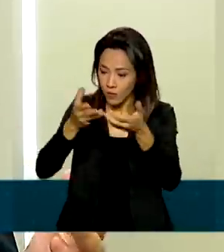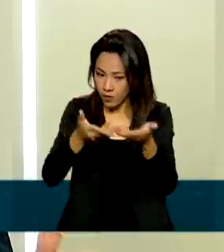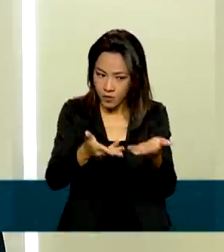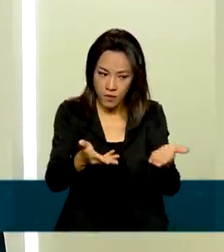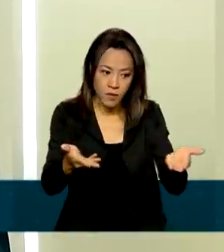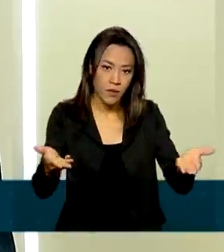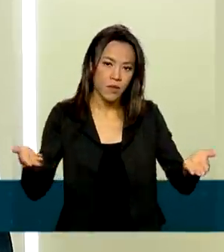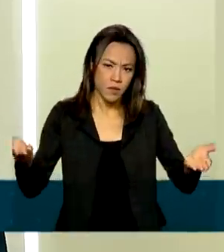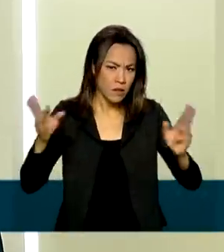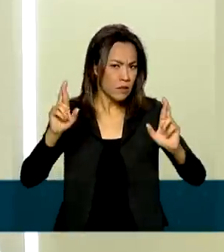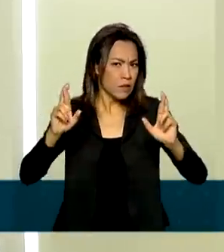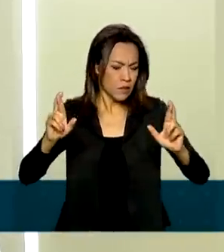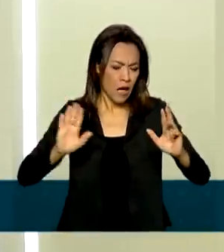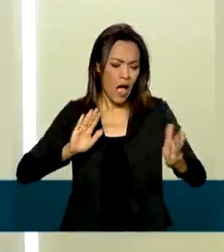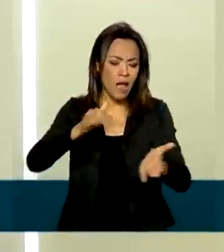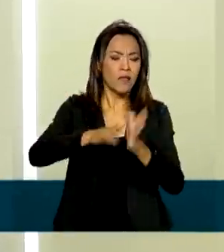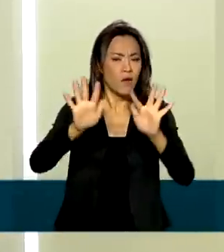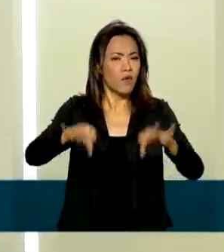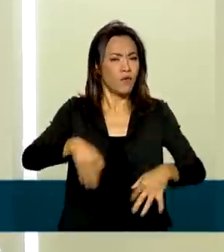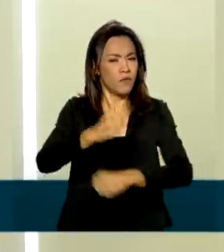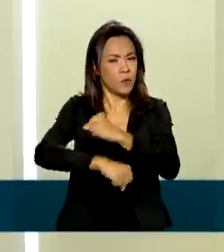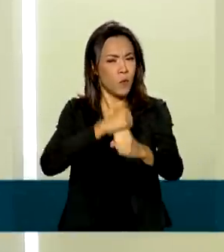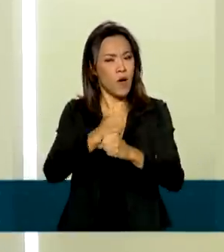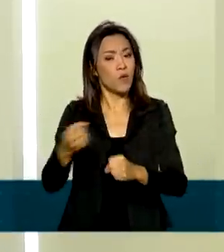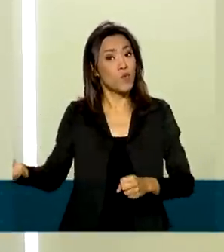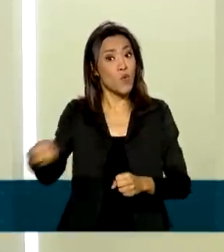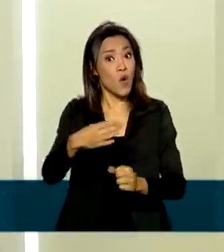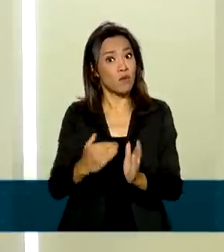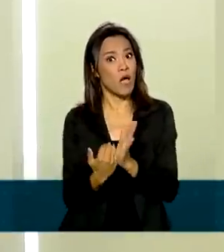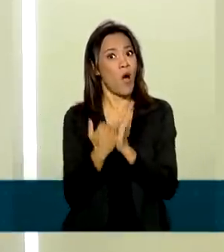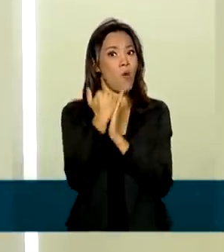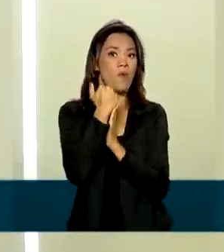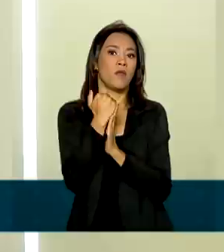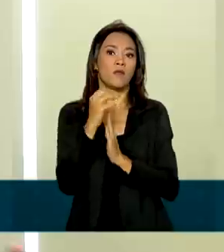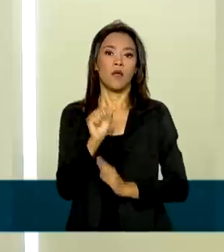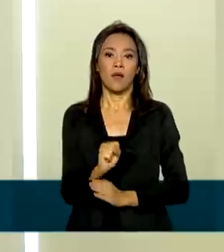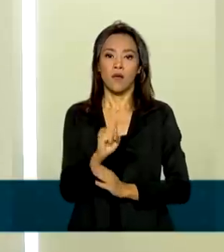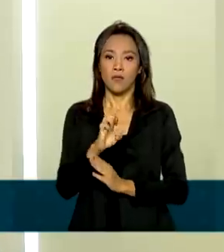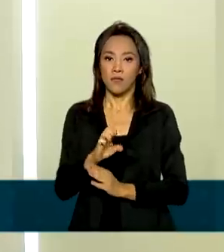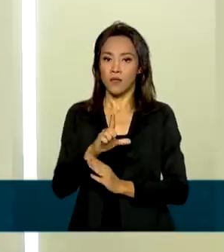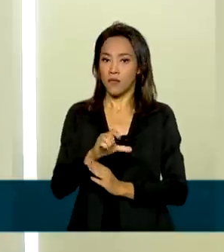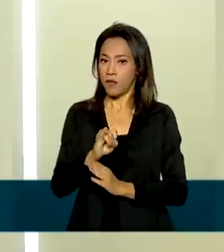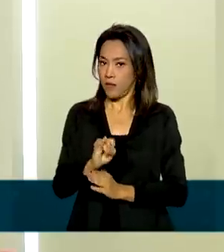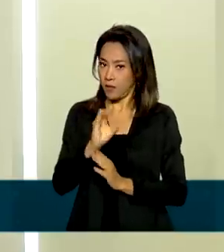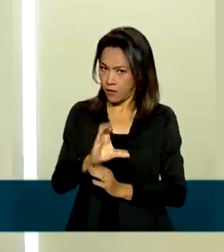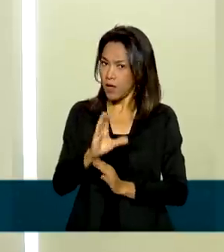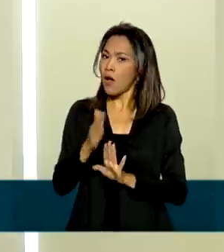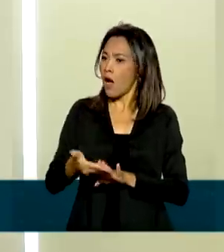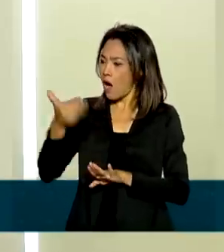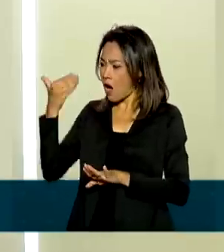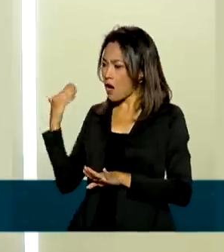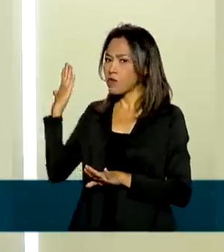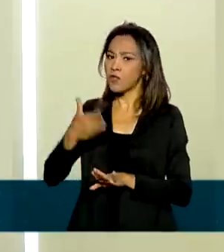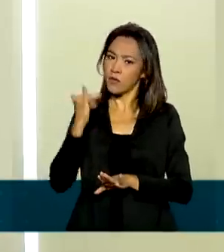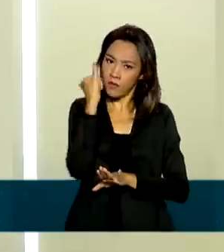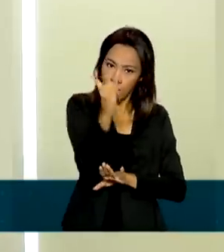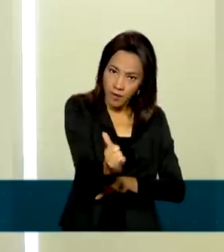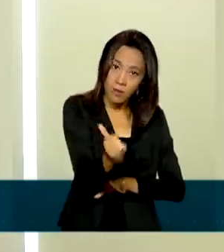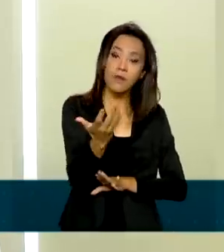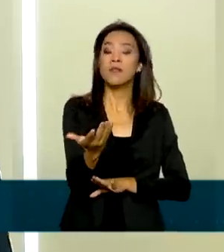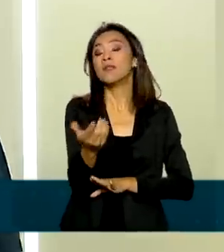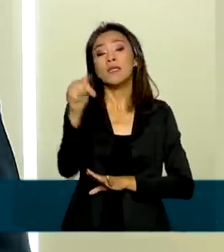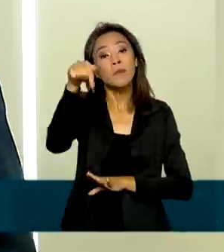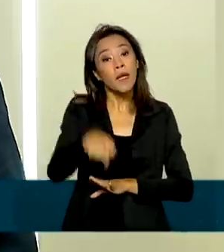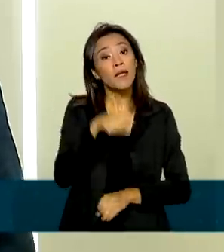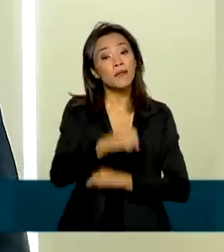podemos esperar até o final do ano também novos aumentos na taxa Selic, como já foi mencionado, e a expectativa